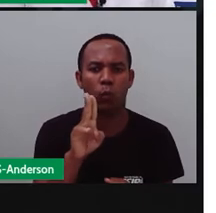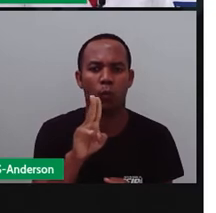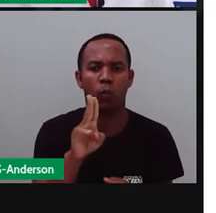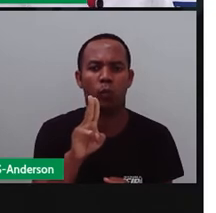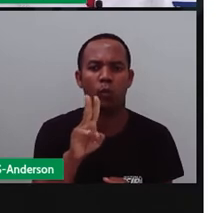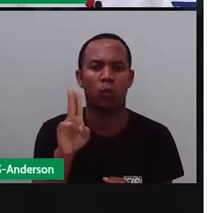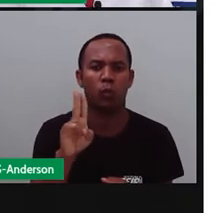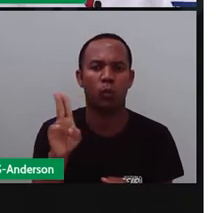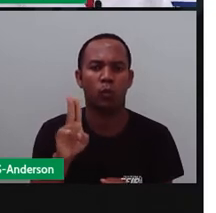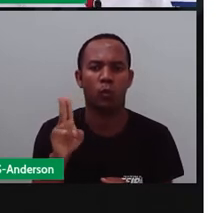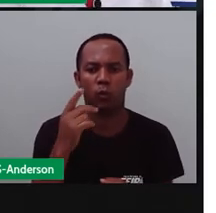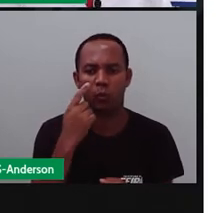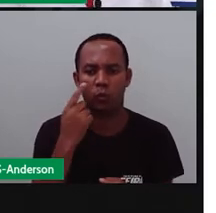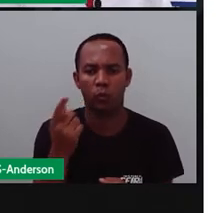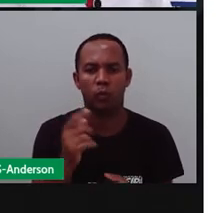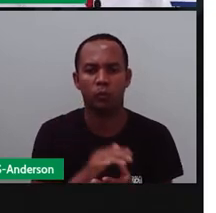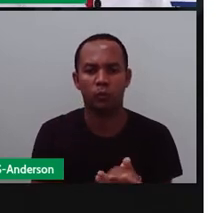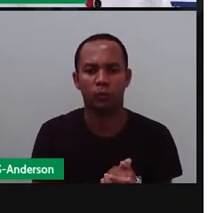som.